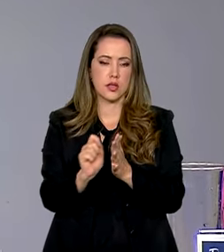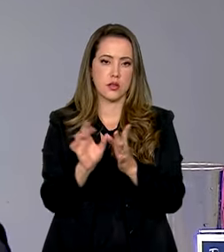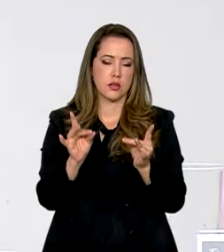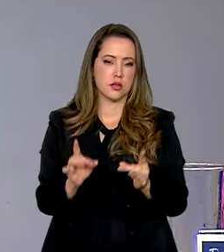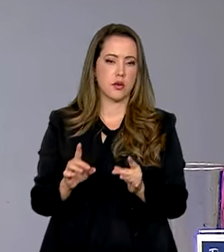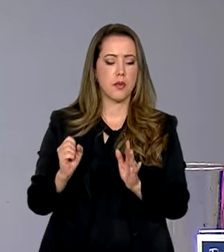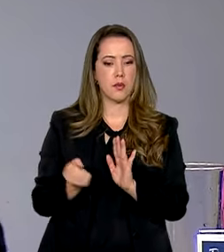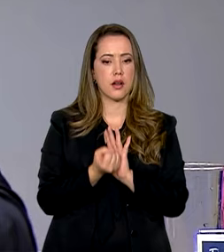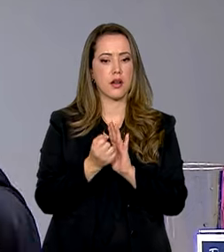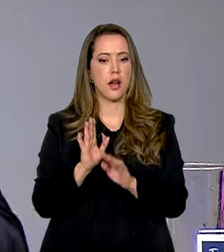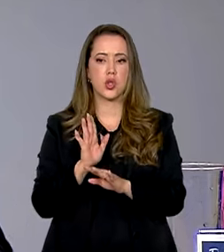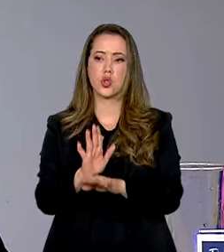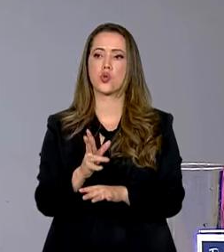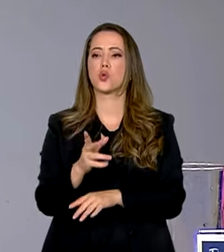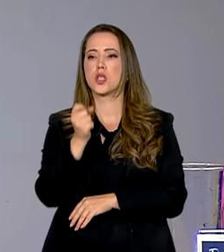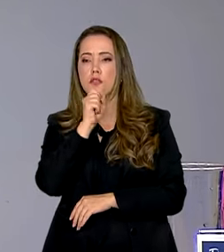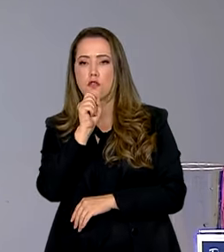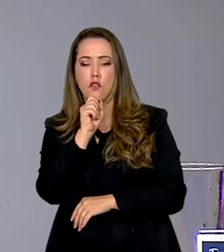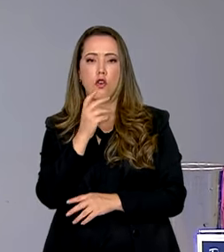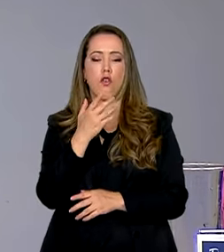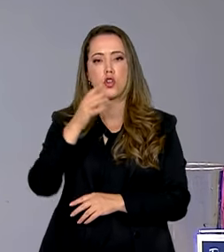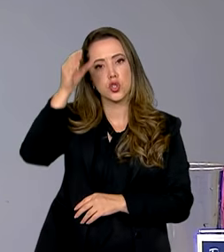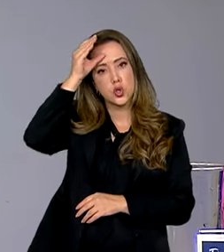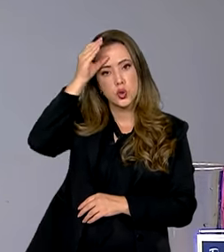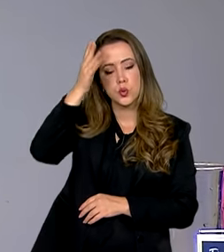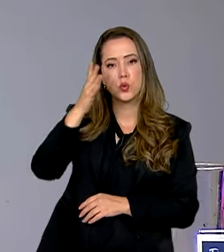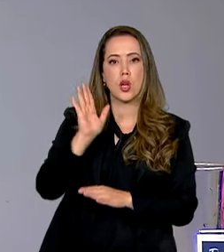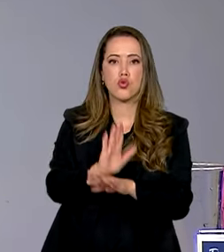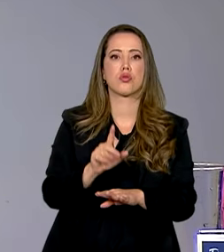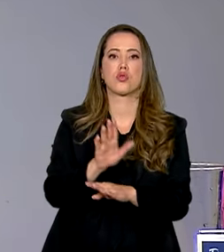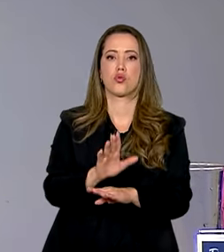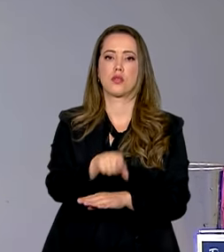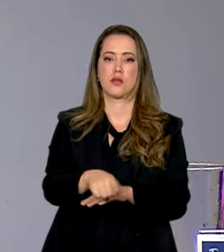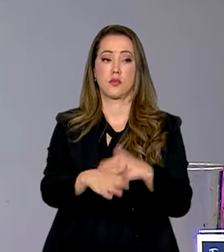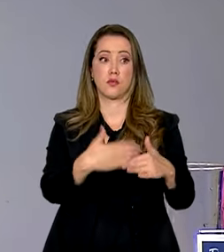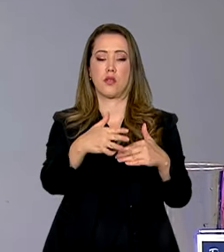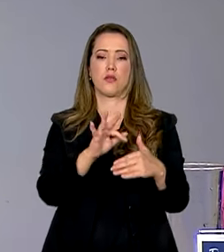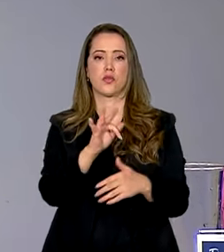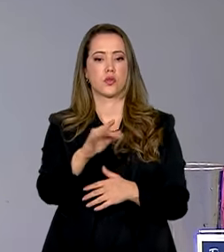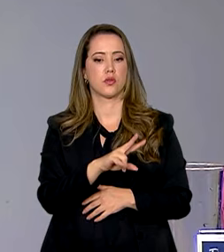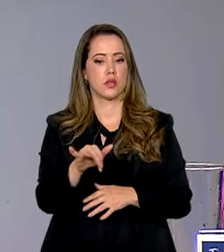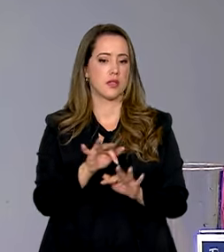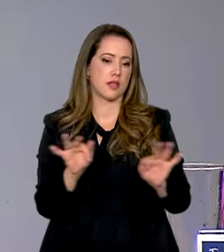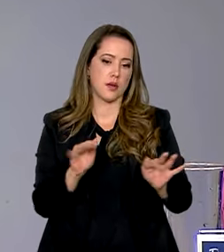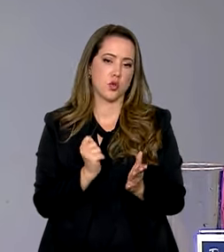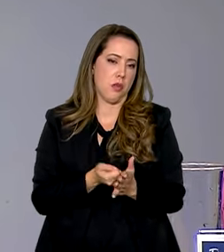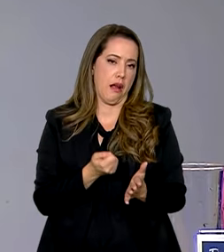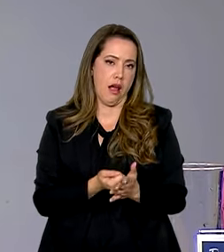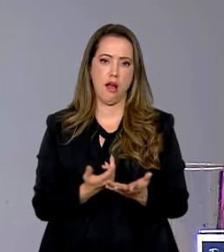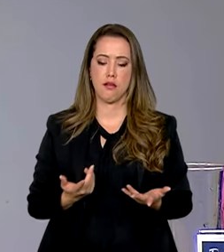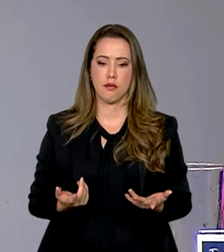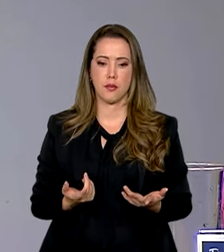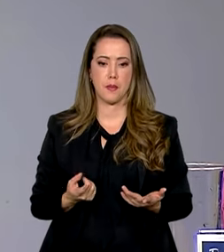simbolismo, ajuda aí, vovô, vovó, tios. Então, acho que pode ser algo bacana, para ser bem simples de fazer o pagamento,